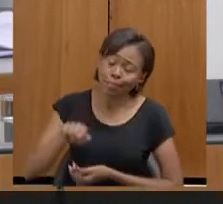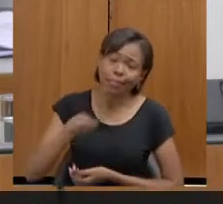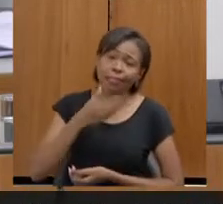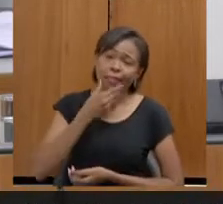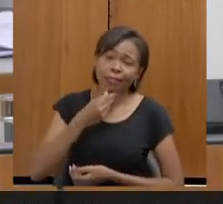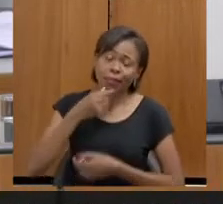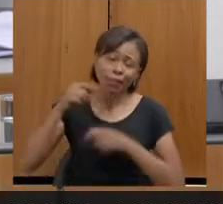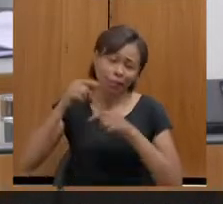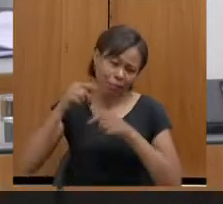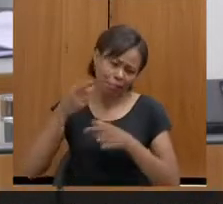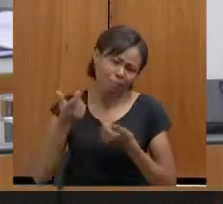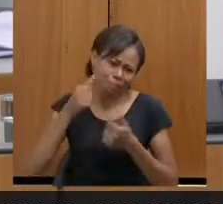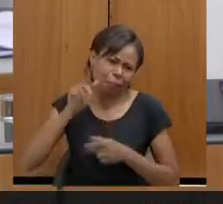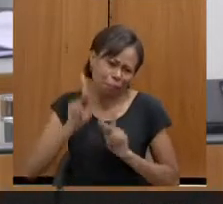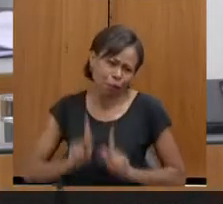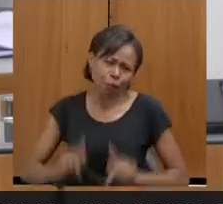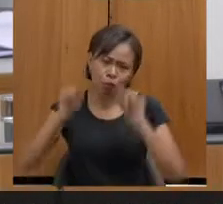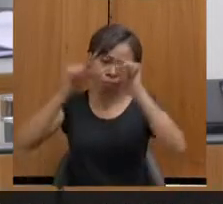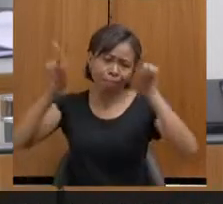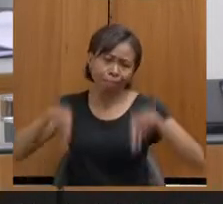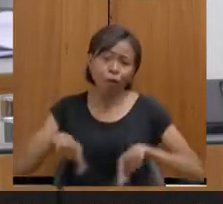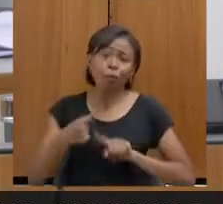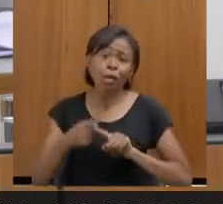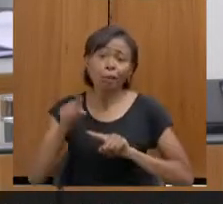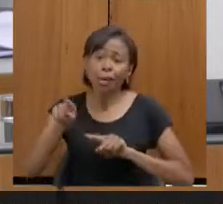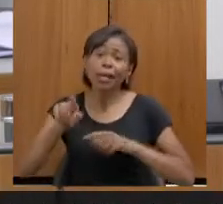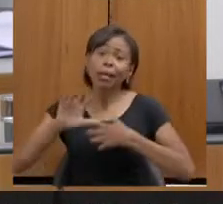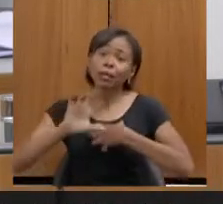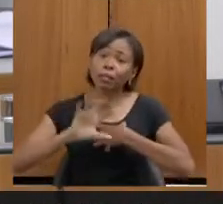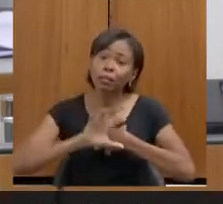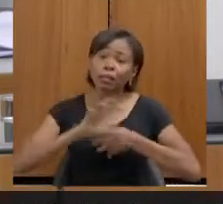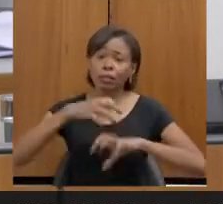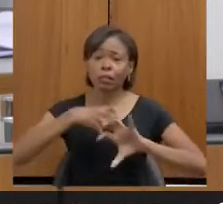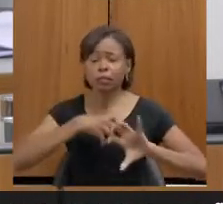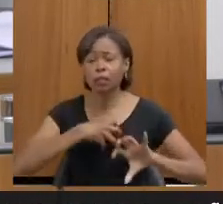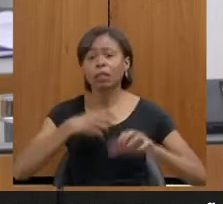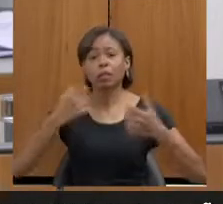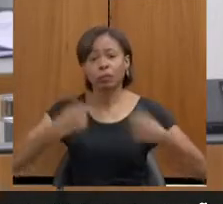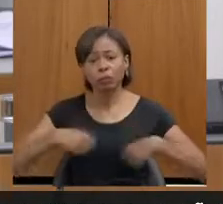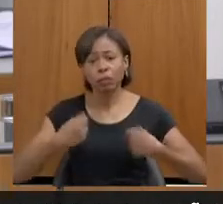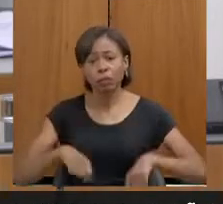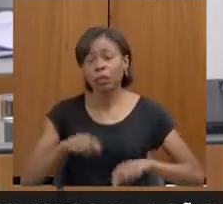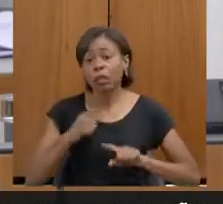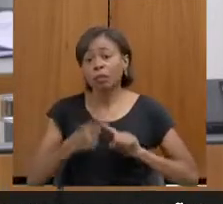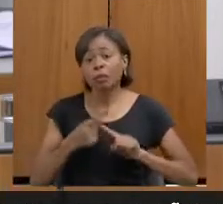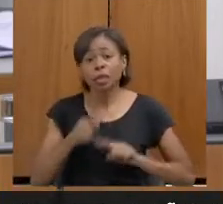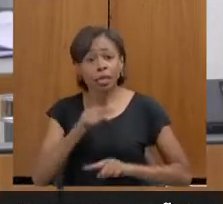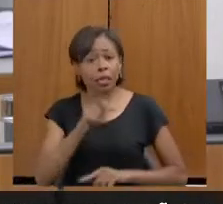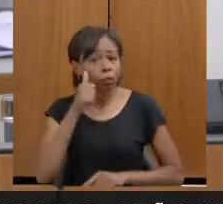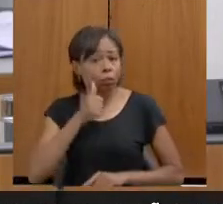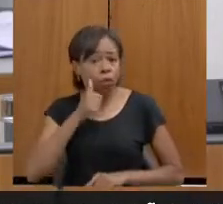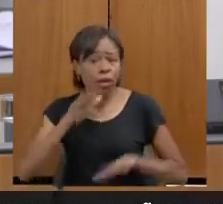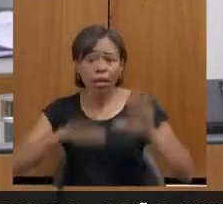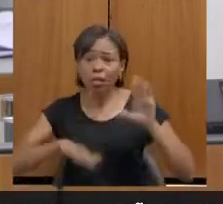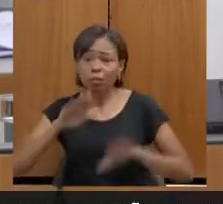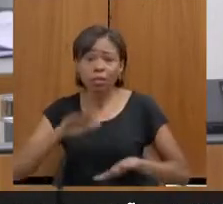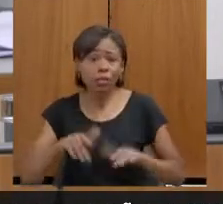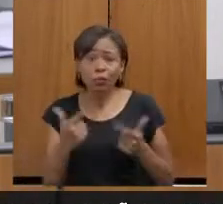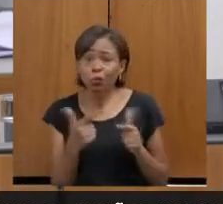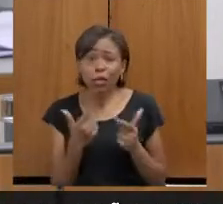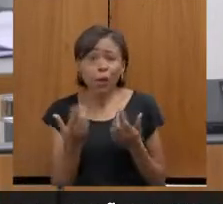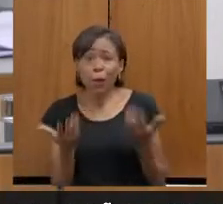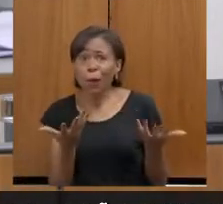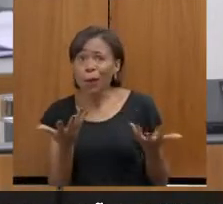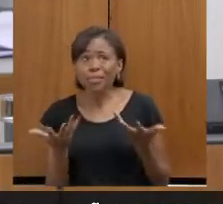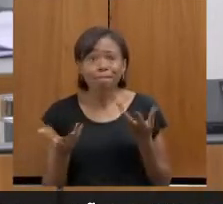escuta empática de se colocar no lugar da mulher, que muitas vezes não tem a opção nem de procurar a providência, e quando ela procura,